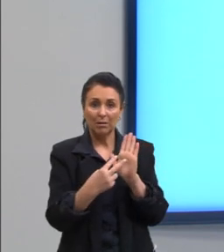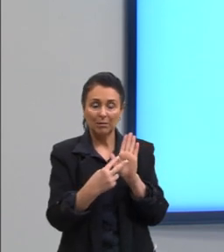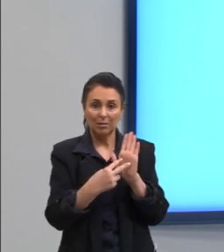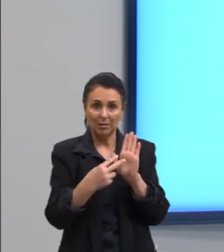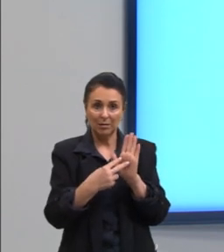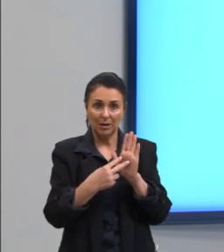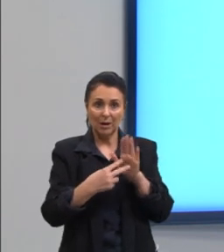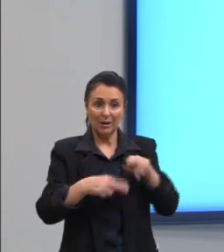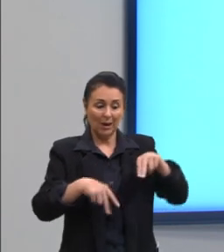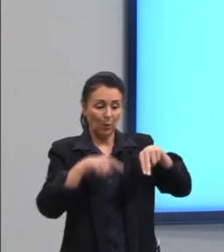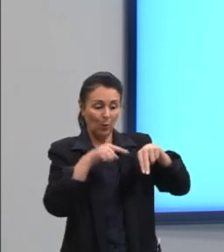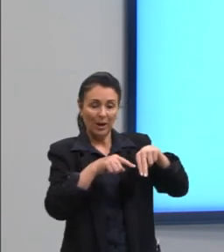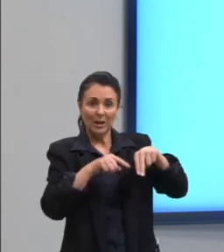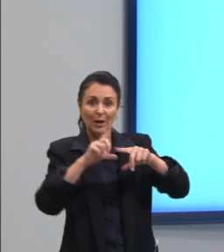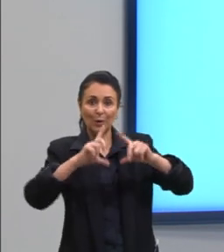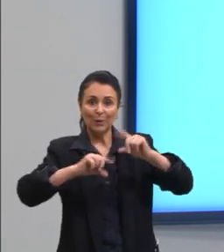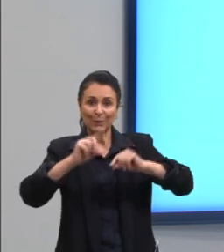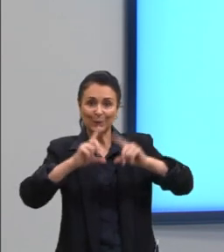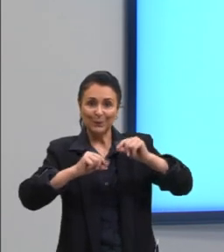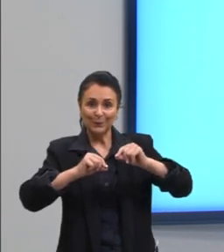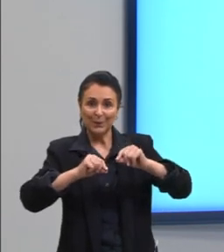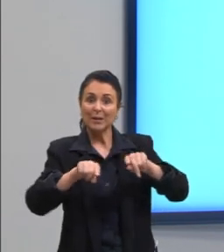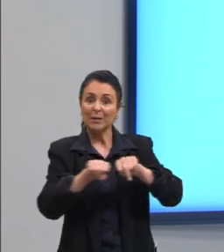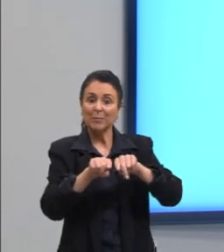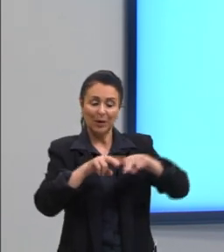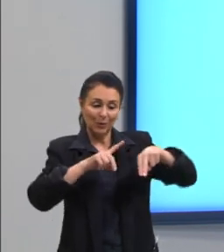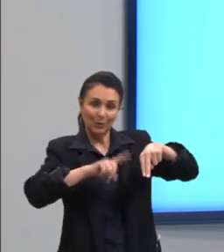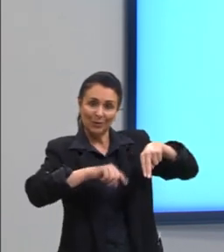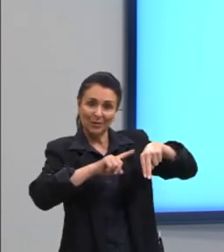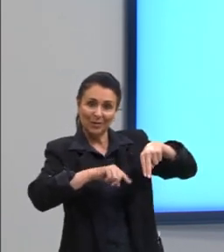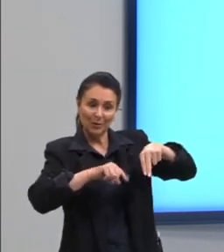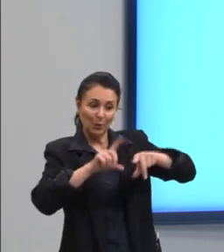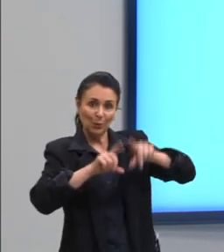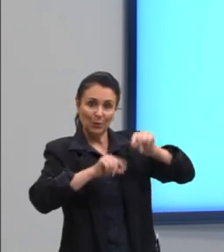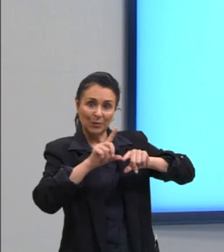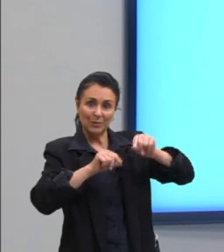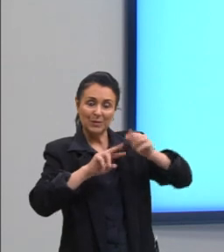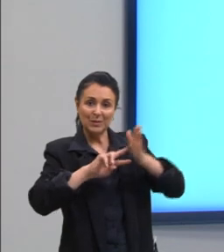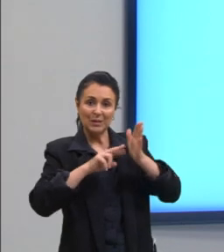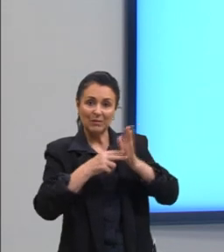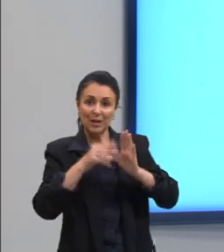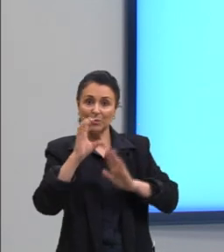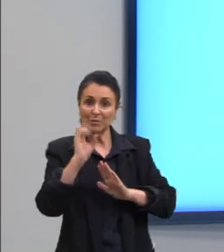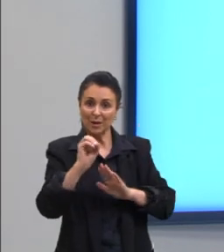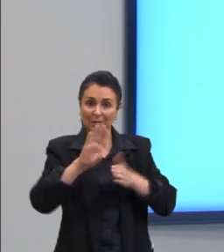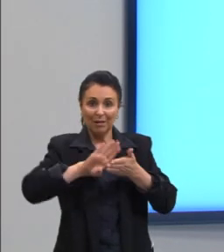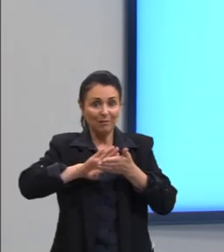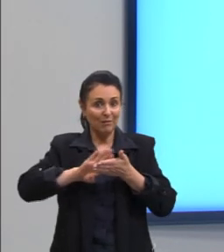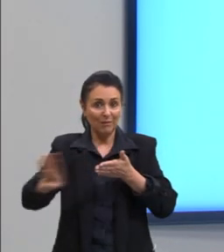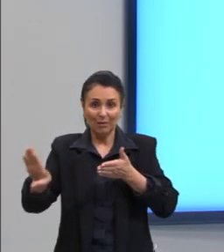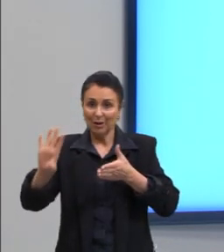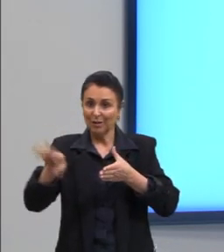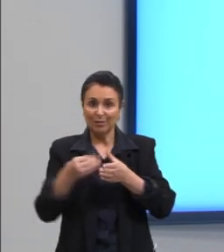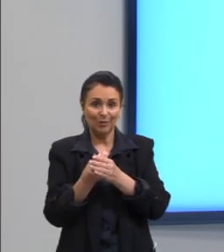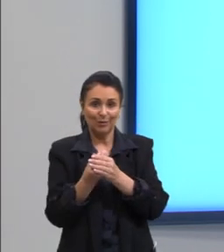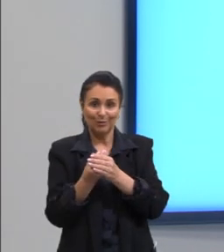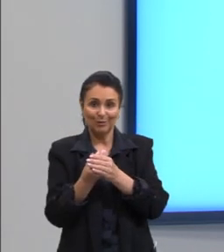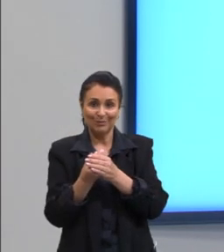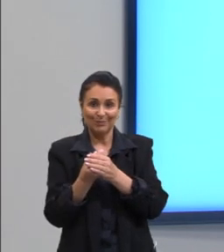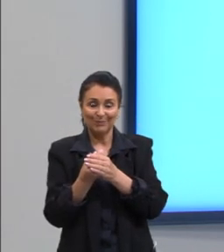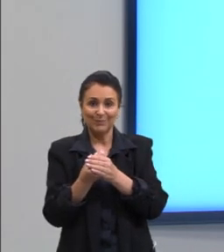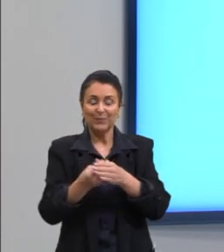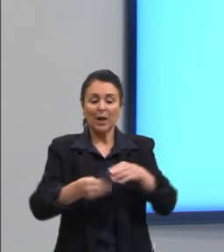asterisco, que é o mesmo N dos naturais, no entanto, esse asterisco significa que o zero foi excluído do conjunto, é o mesmo